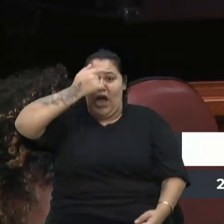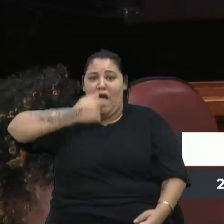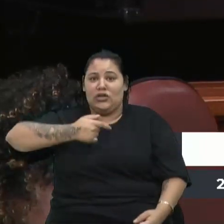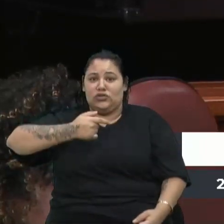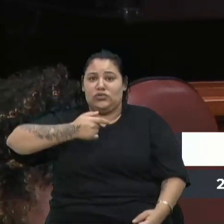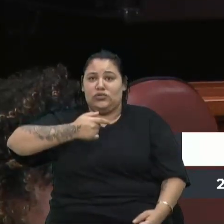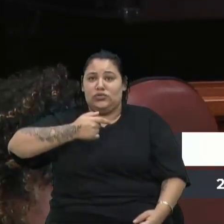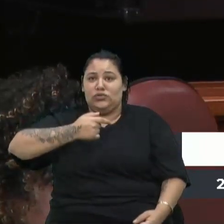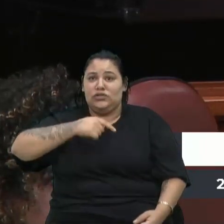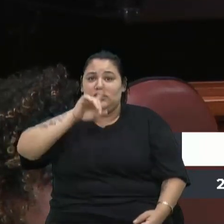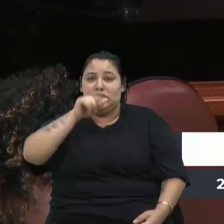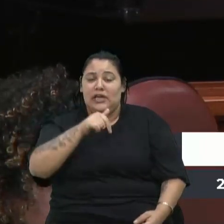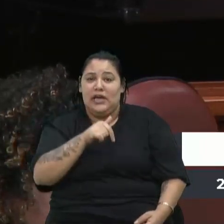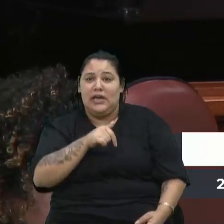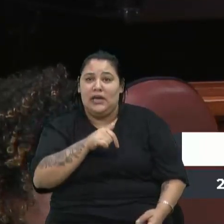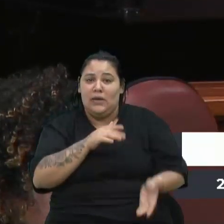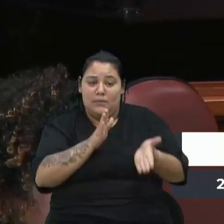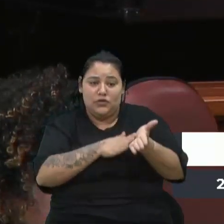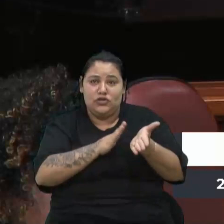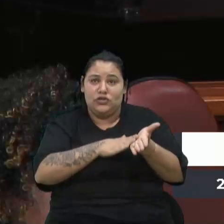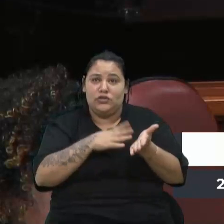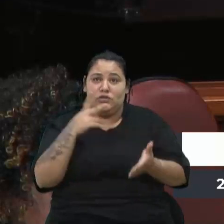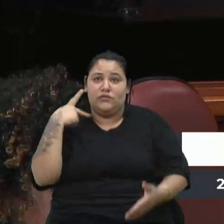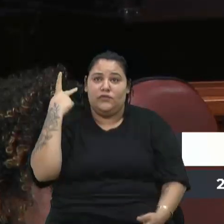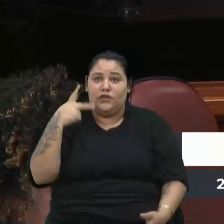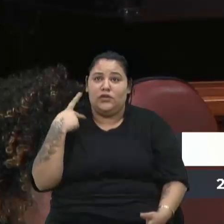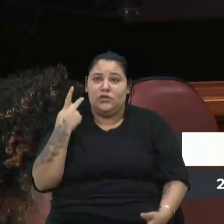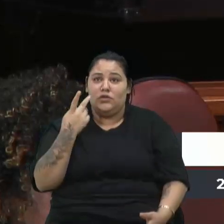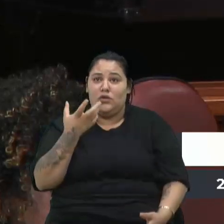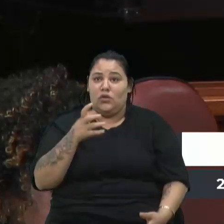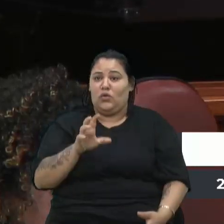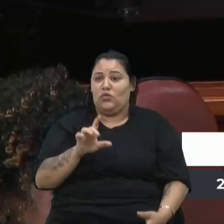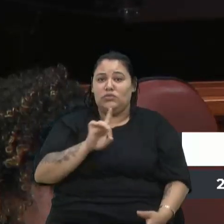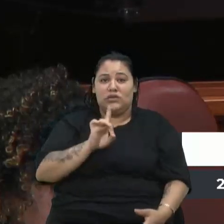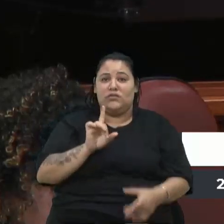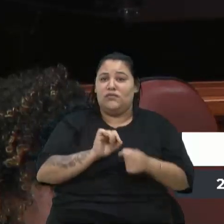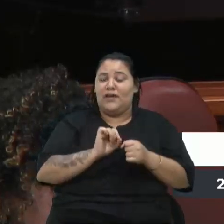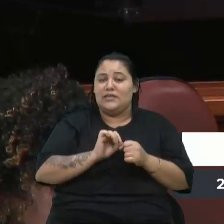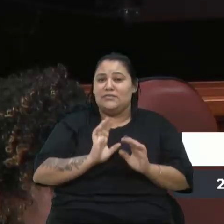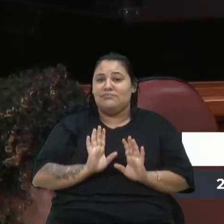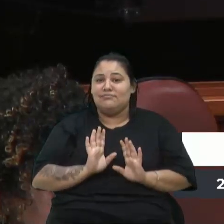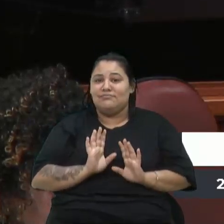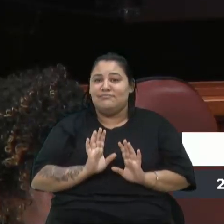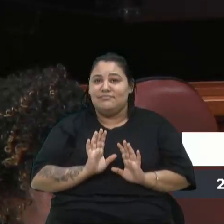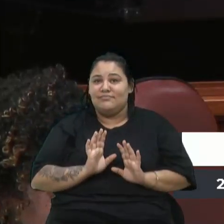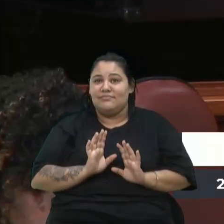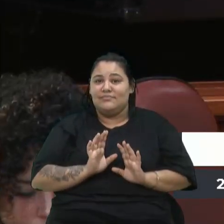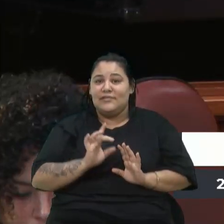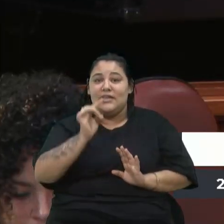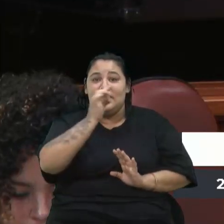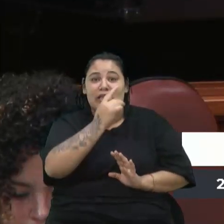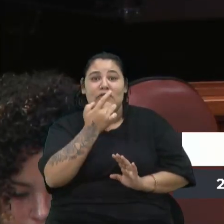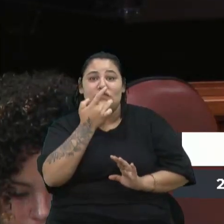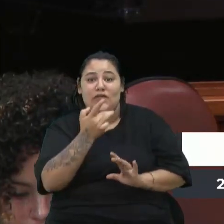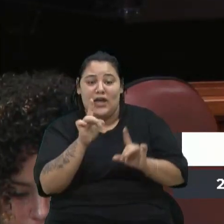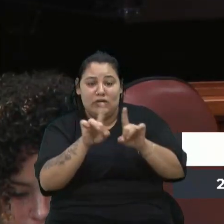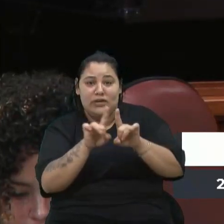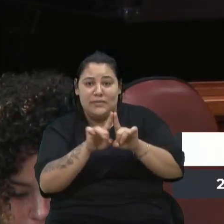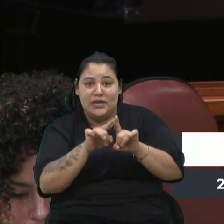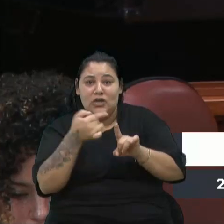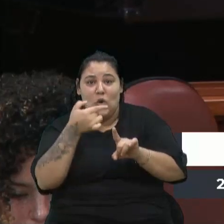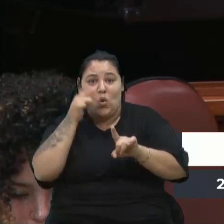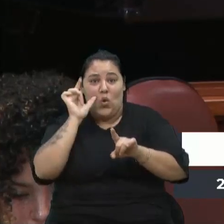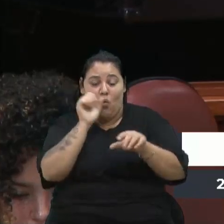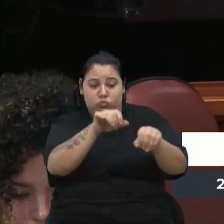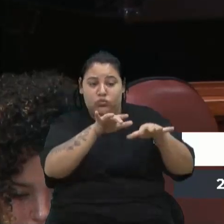quando é uma solicitação de um vereador da oposição, não se faz. E aqui, destaco ontem, por exemplo, no Planalto,